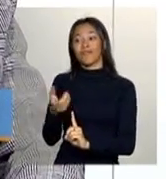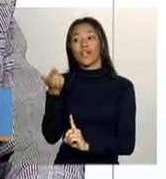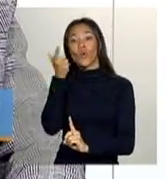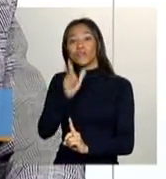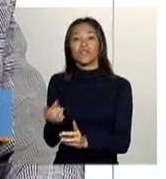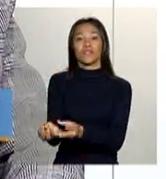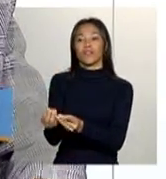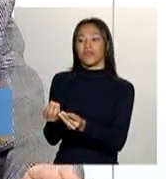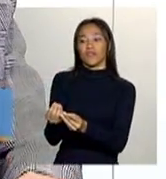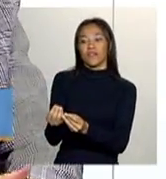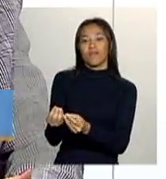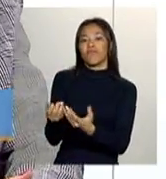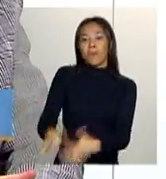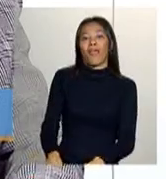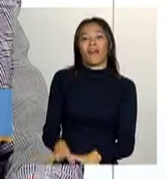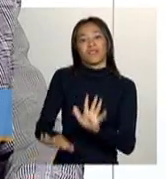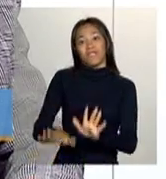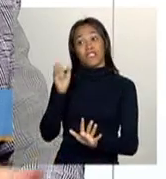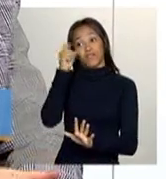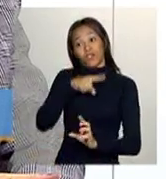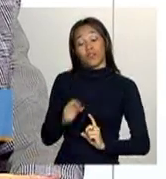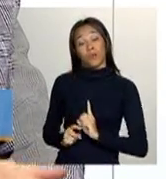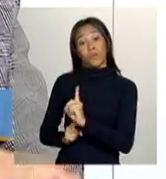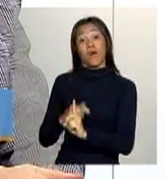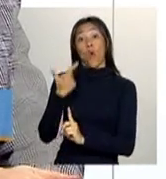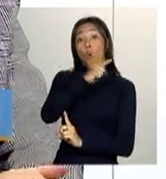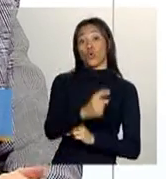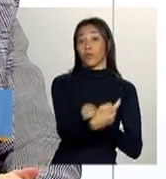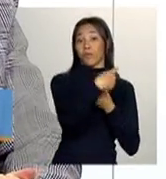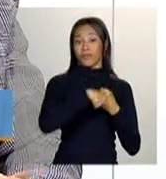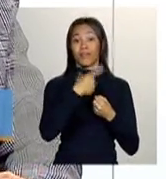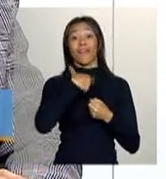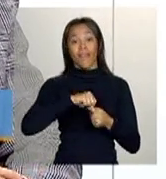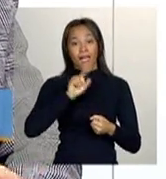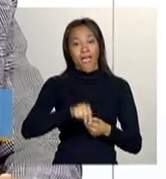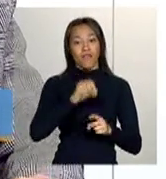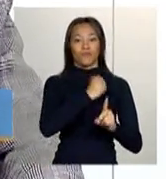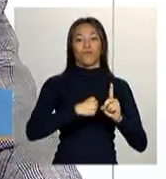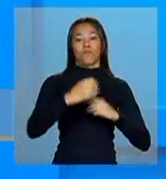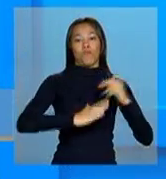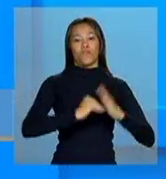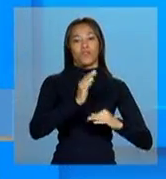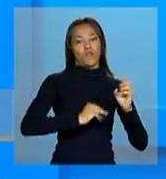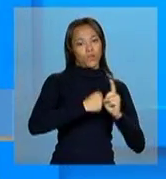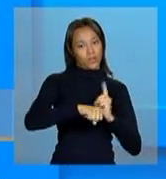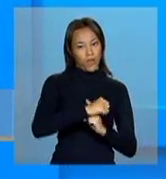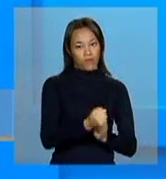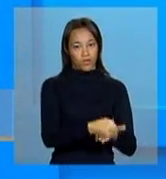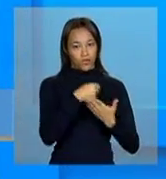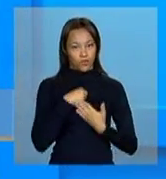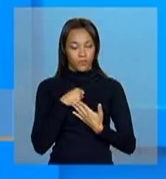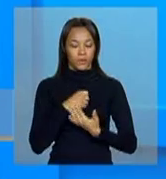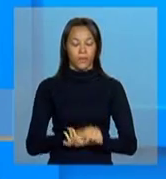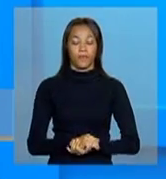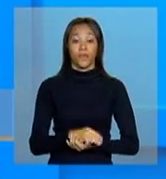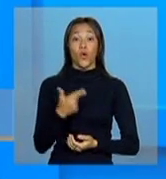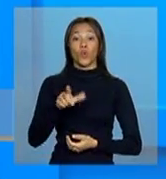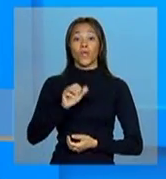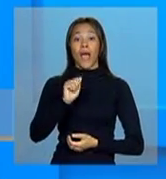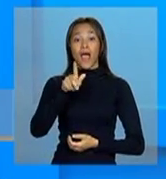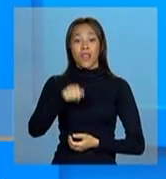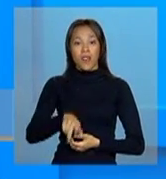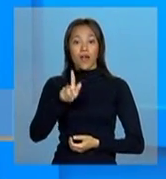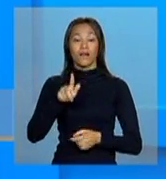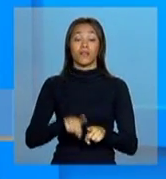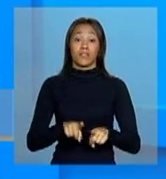de aproximação. Então, a gente tem que trabalhar com outro parceiro, que é muito importante, nesse caso, que a assistência social. Perfeito. Vamos lá. O Alain, do município